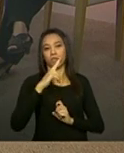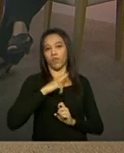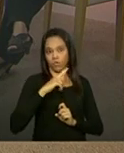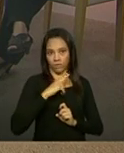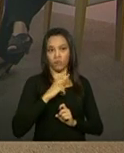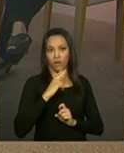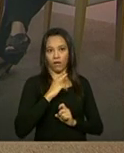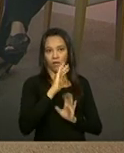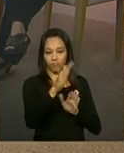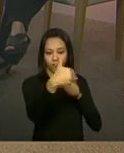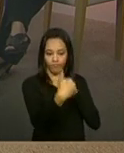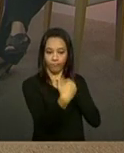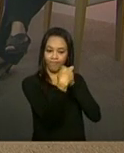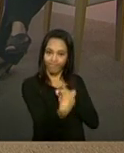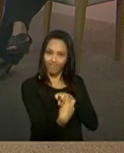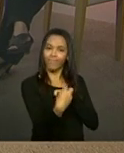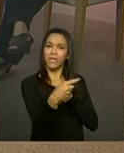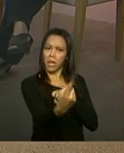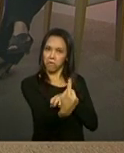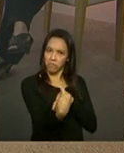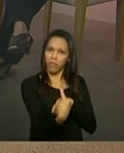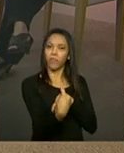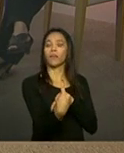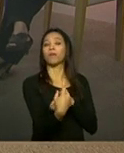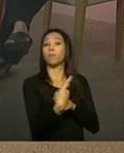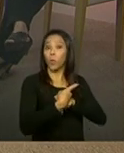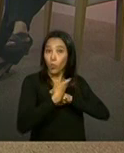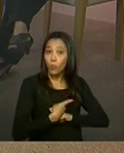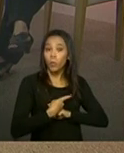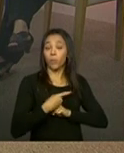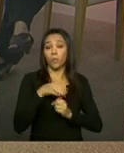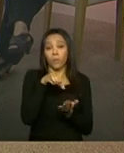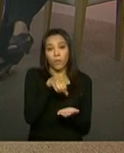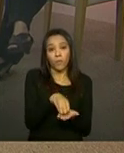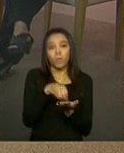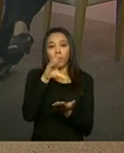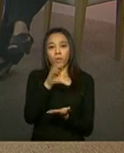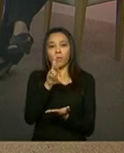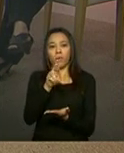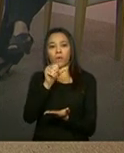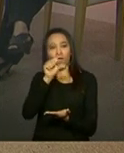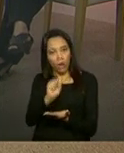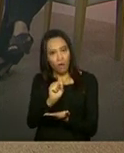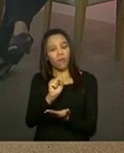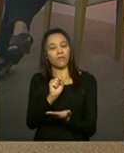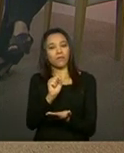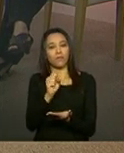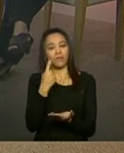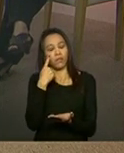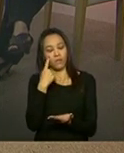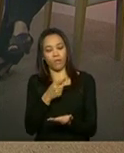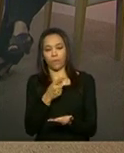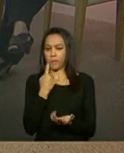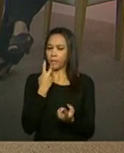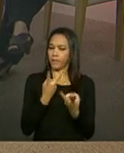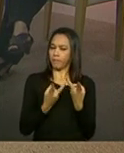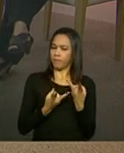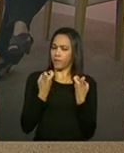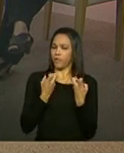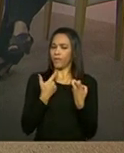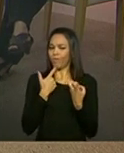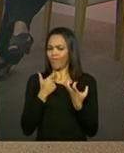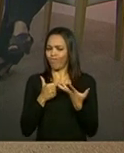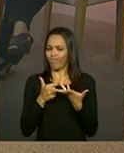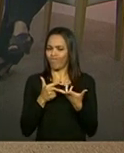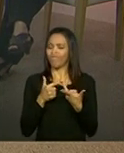né? Quando a família se manifestar, esse interesse individual, quando o técnico também já identifica que precisa dar uma atenção mais imediata.